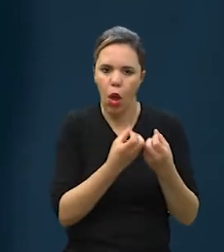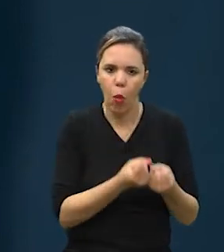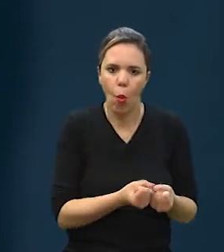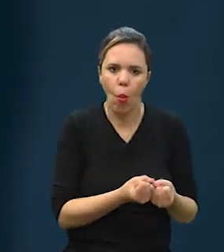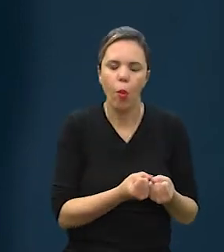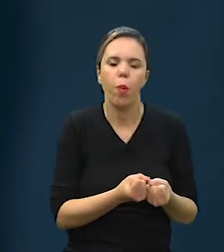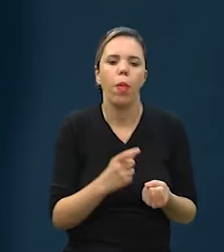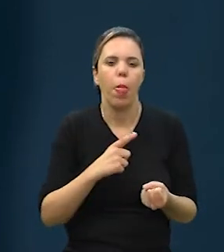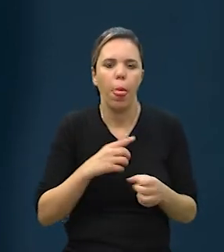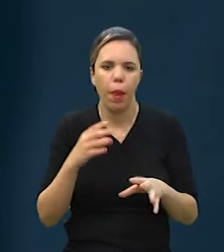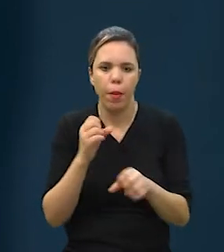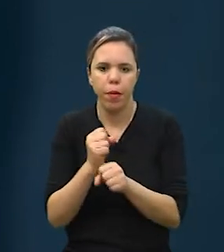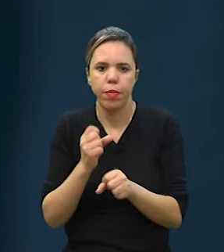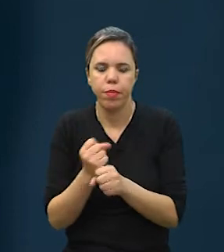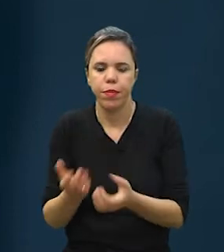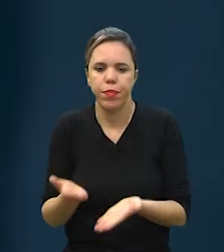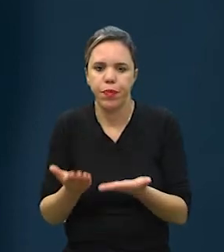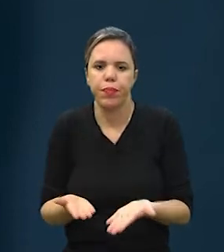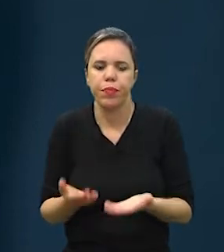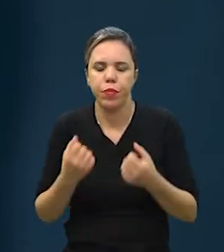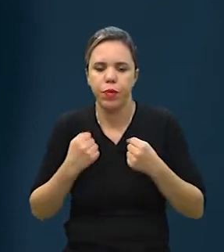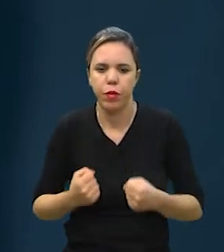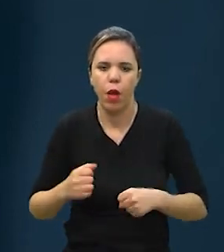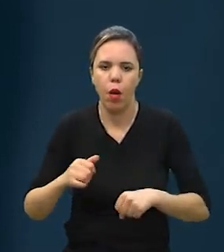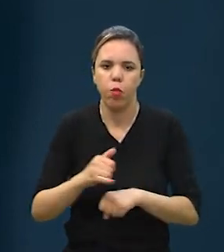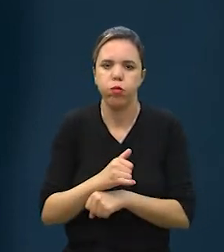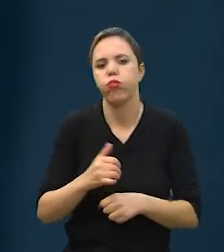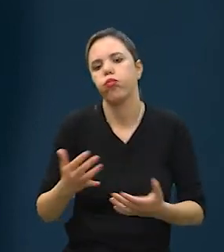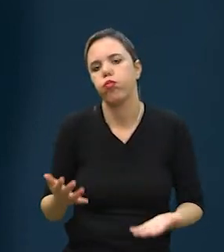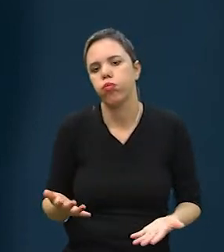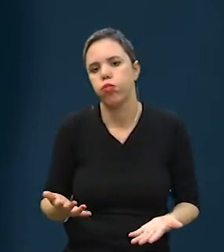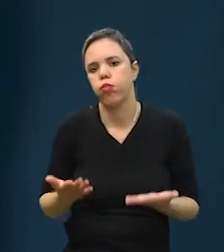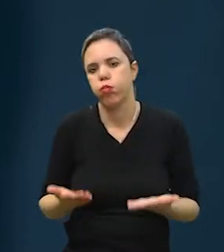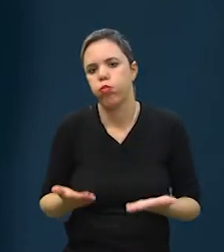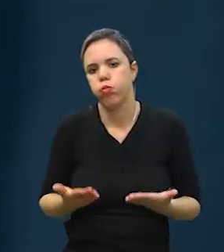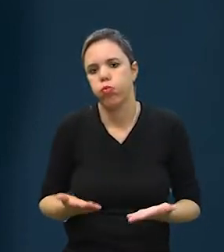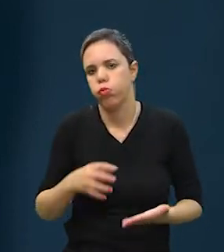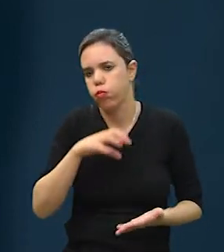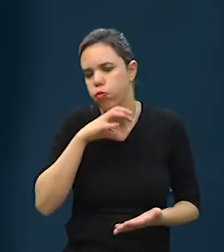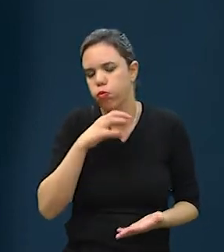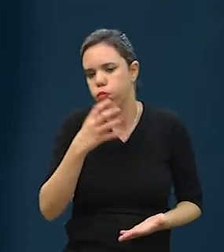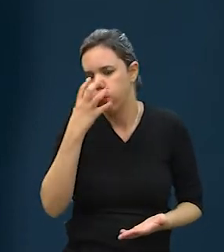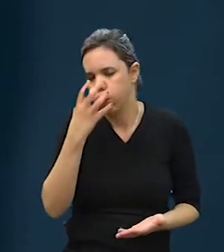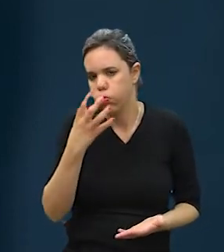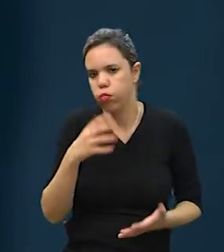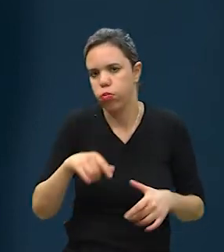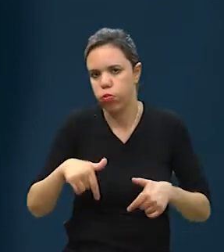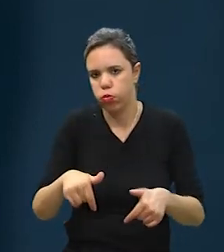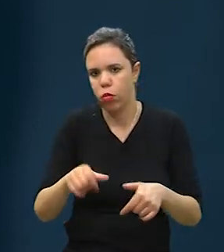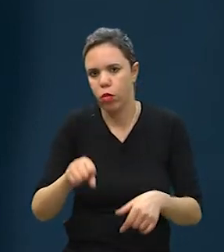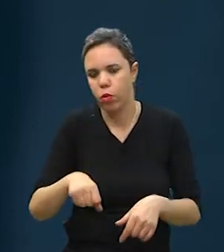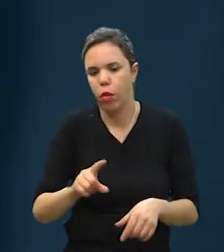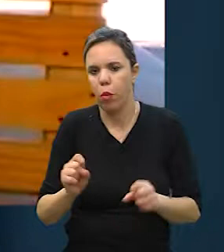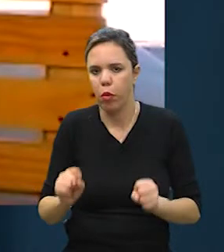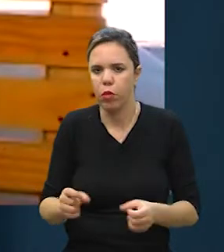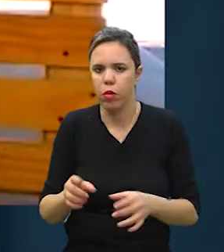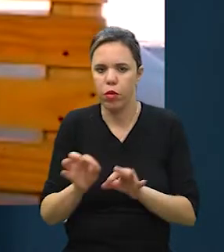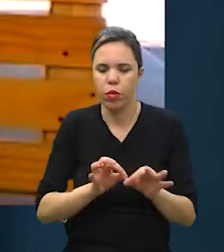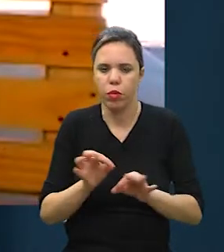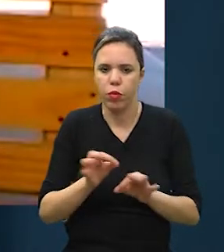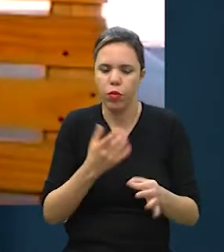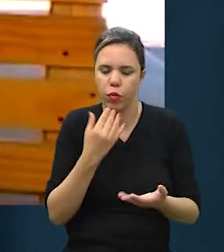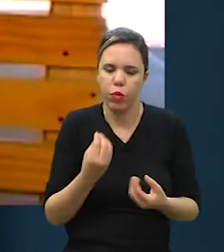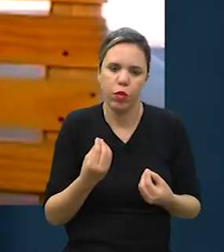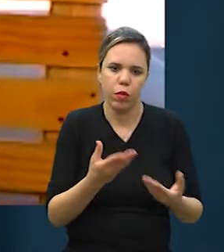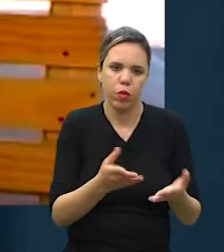ração seca. Então, a gente tem que calcular o peso do animal, entender quais são as características dele, se é ativo, se não é, para poder